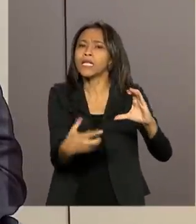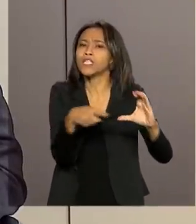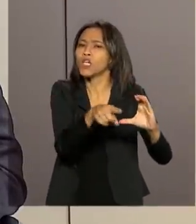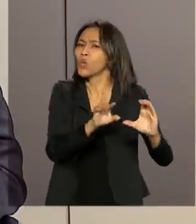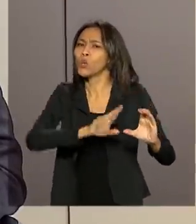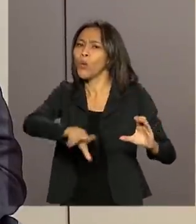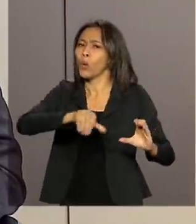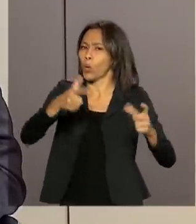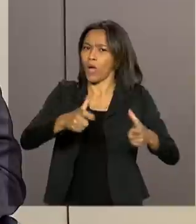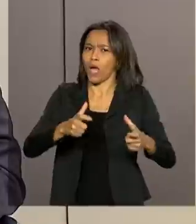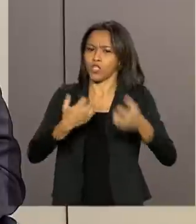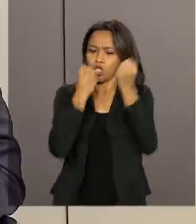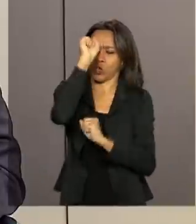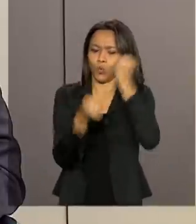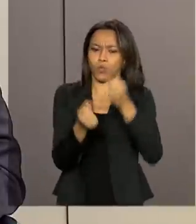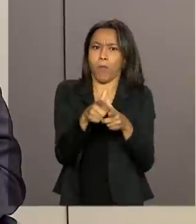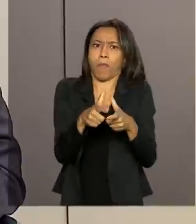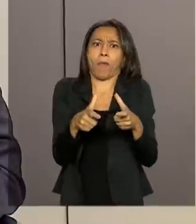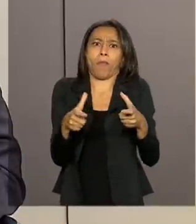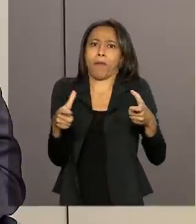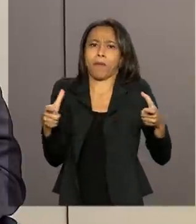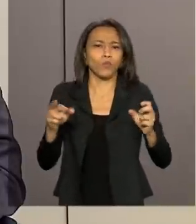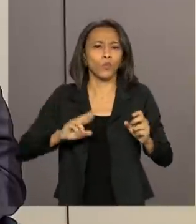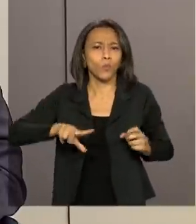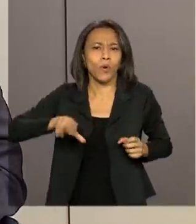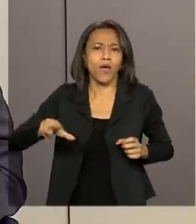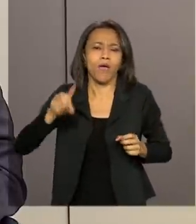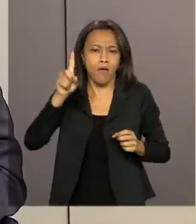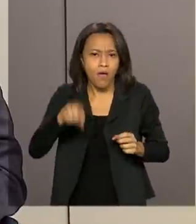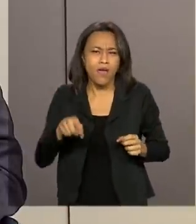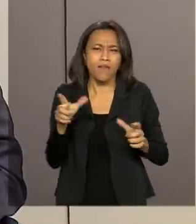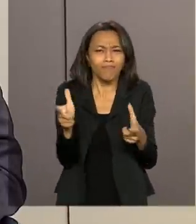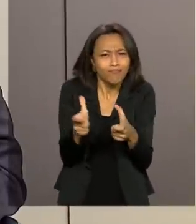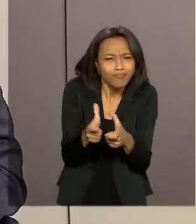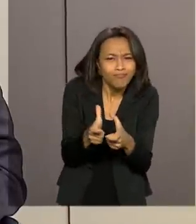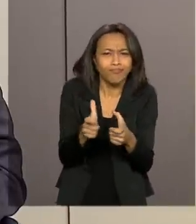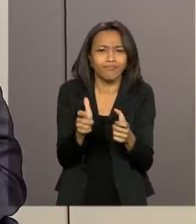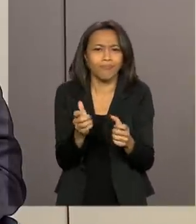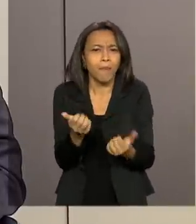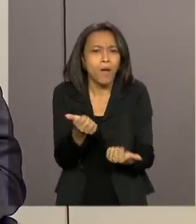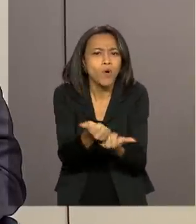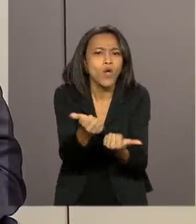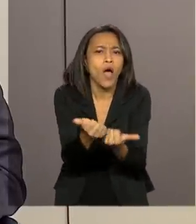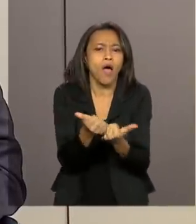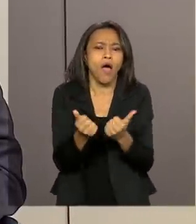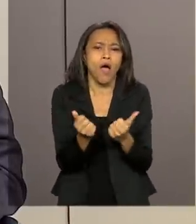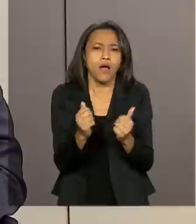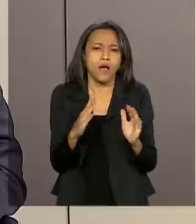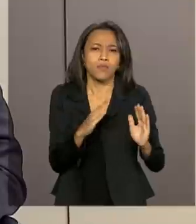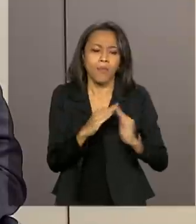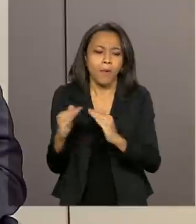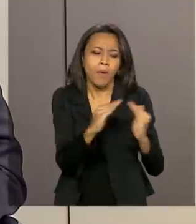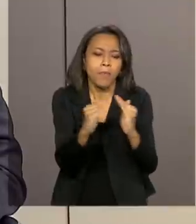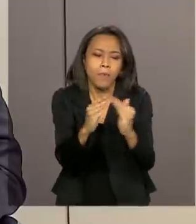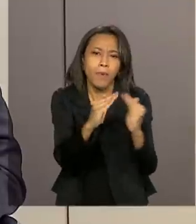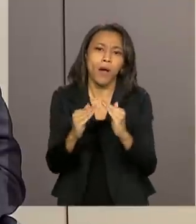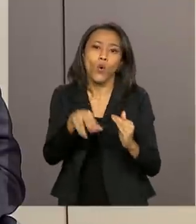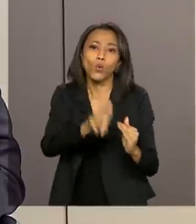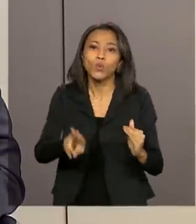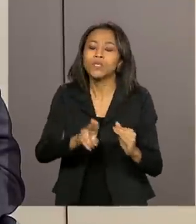local de produção de escala. É um local de uma produção sustentável, utilizando a riqueza da